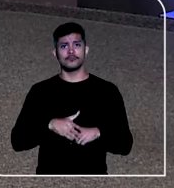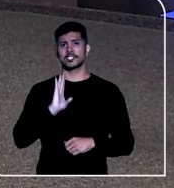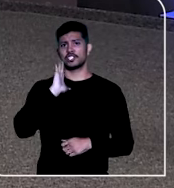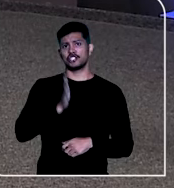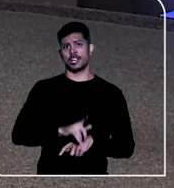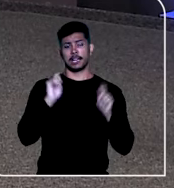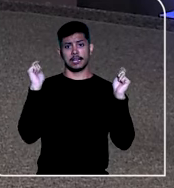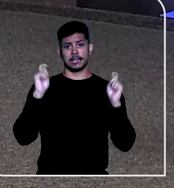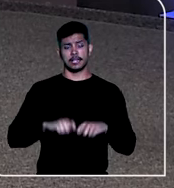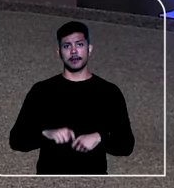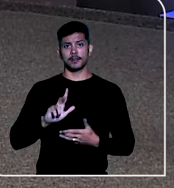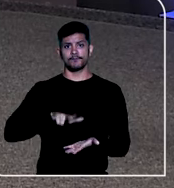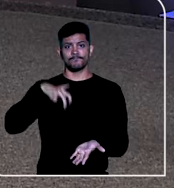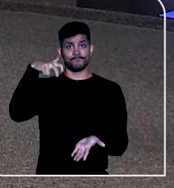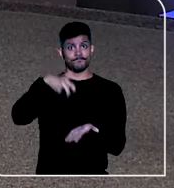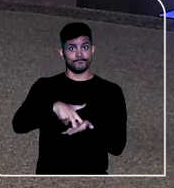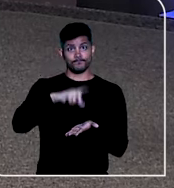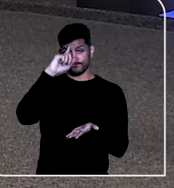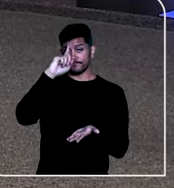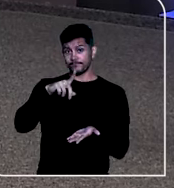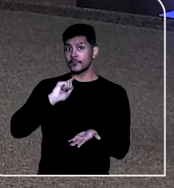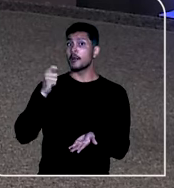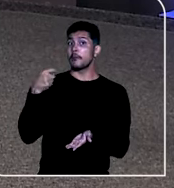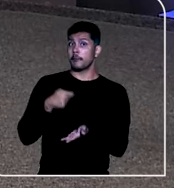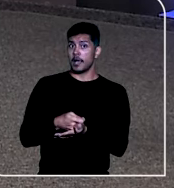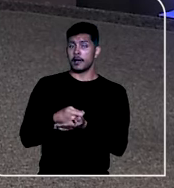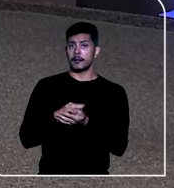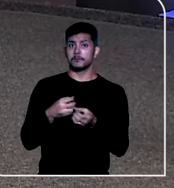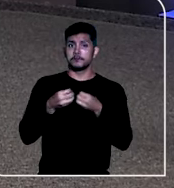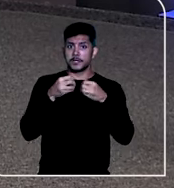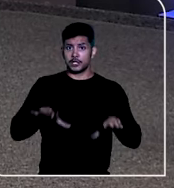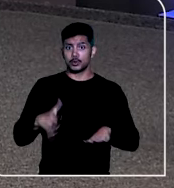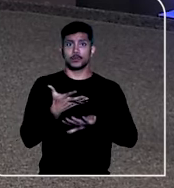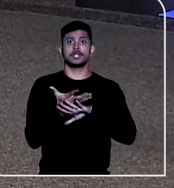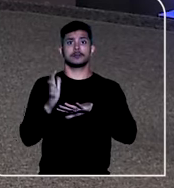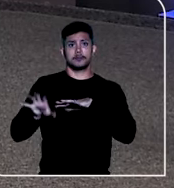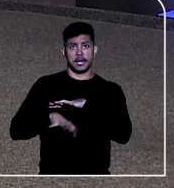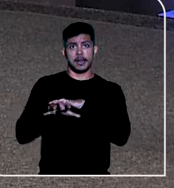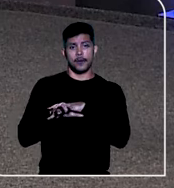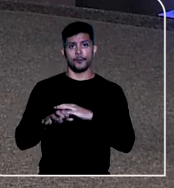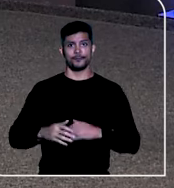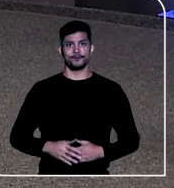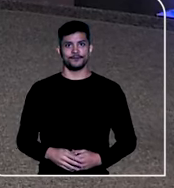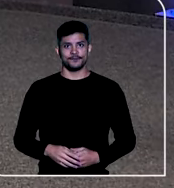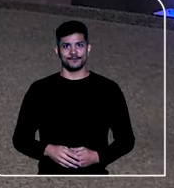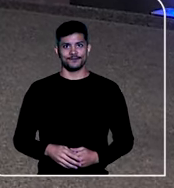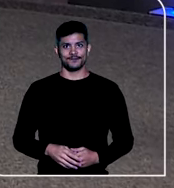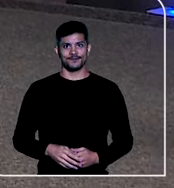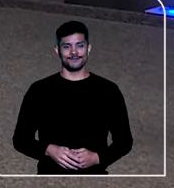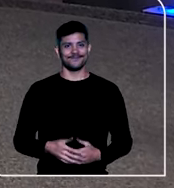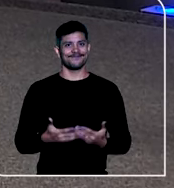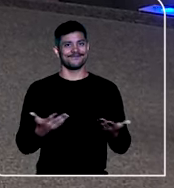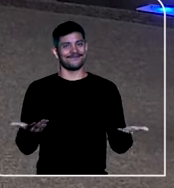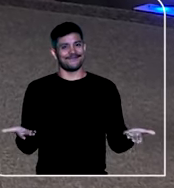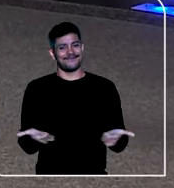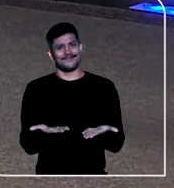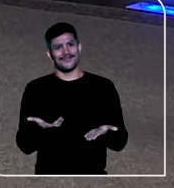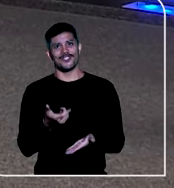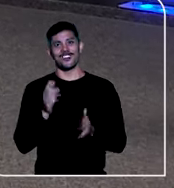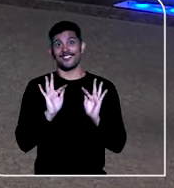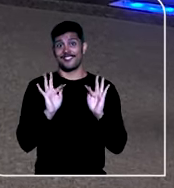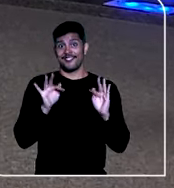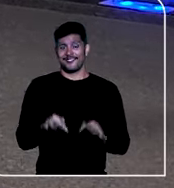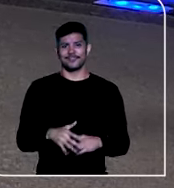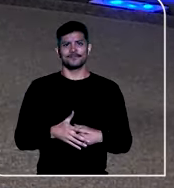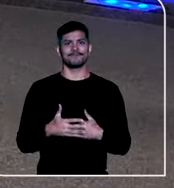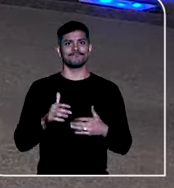os poluidores sejam condenados a ressarcir os prejuízos ao meio ambiente. E vamos ficando por